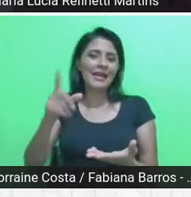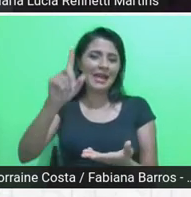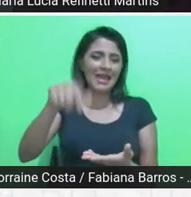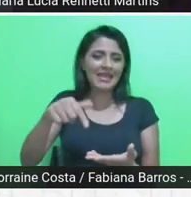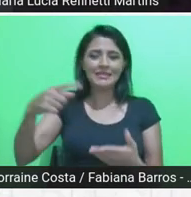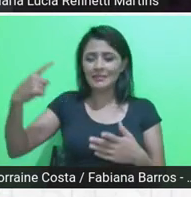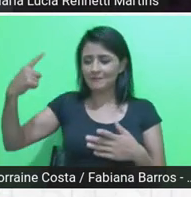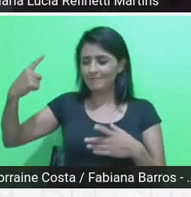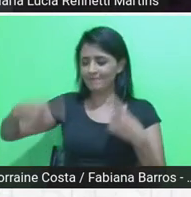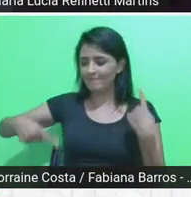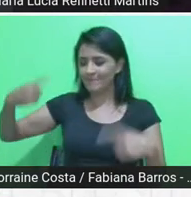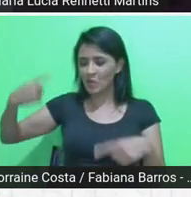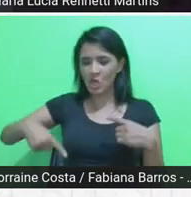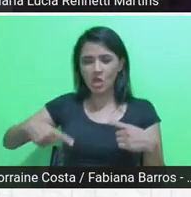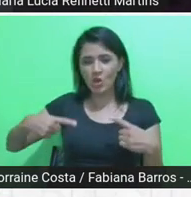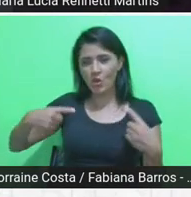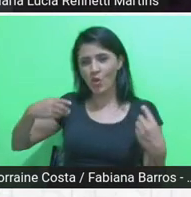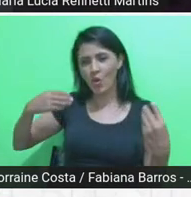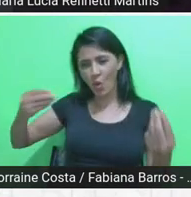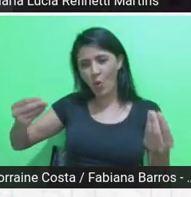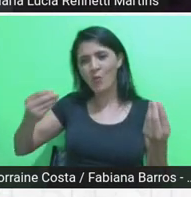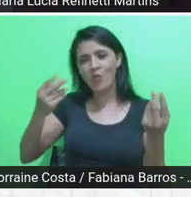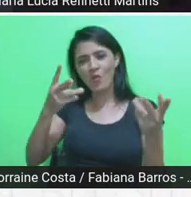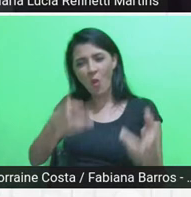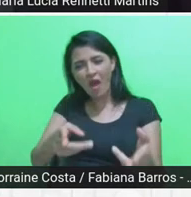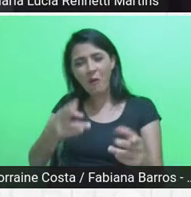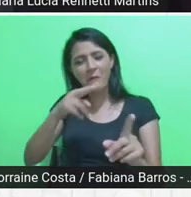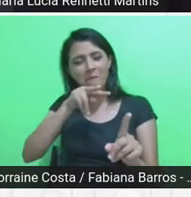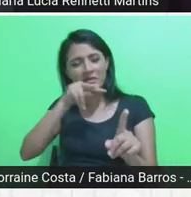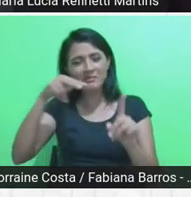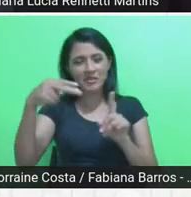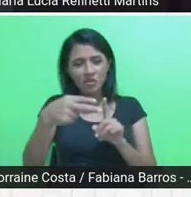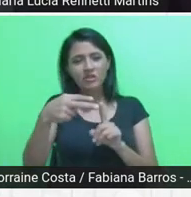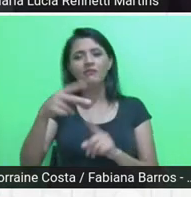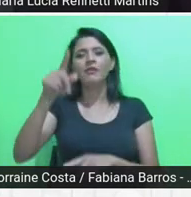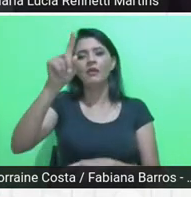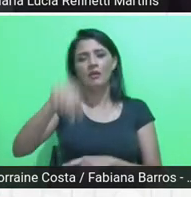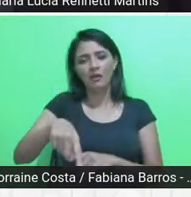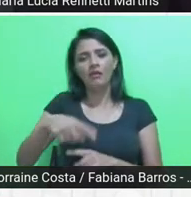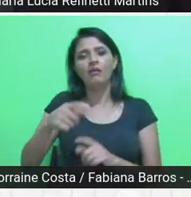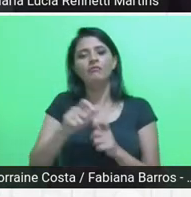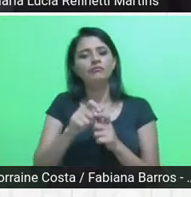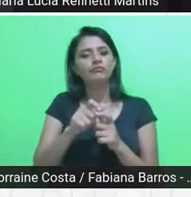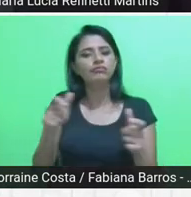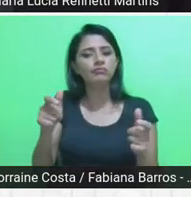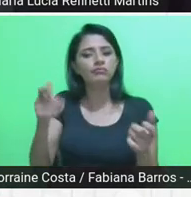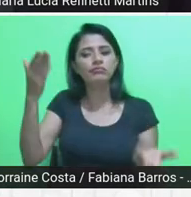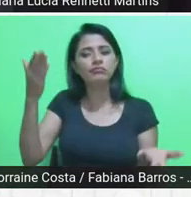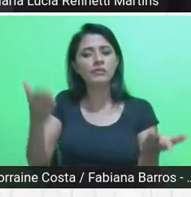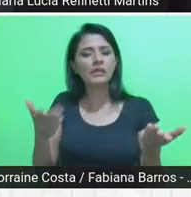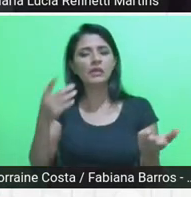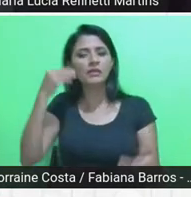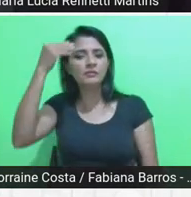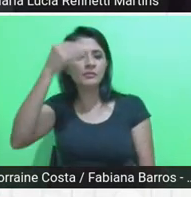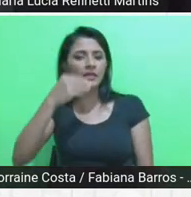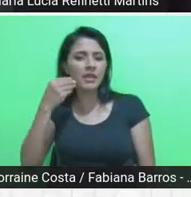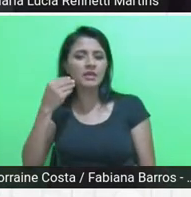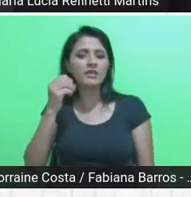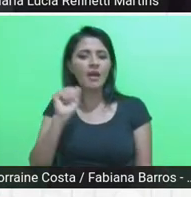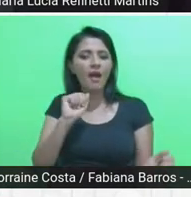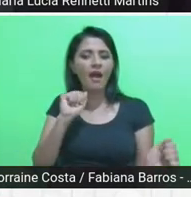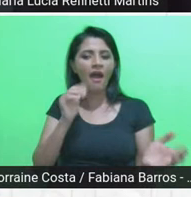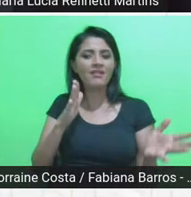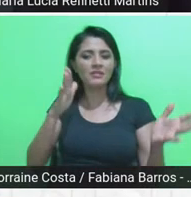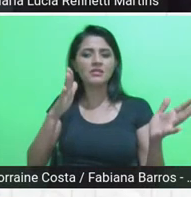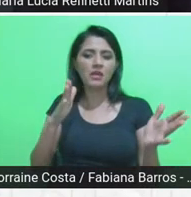como perspectivas que é a proporção entre a ação a partir da